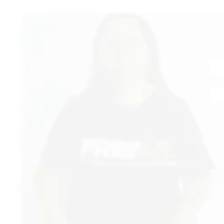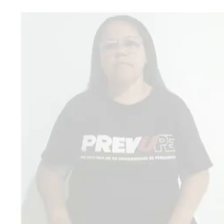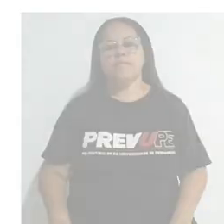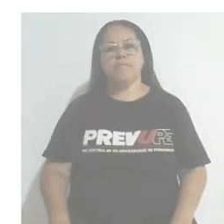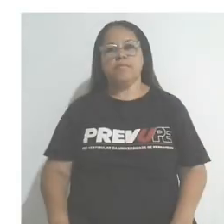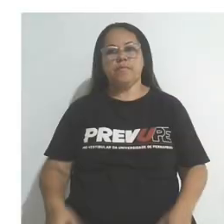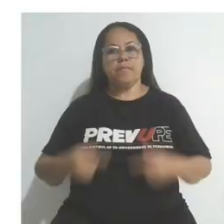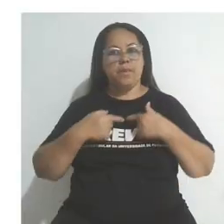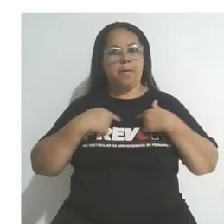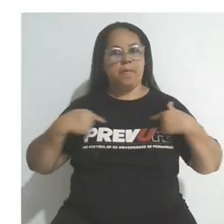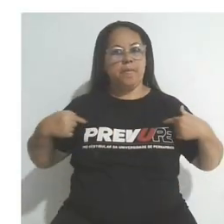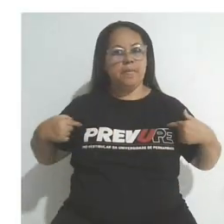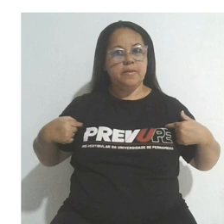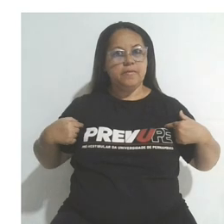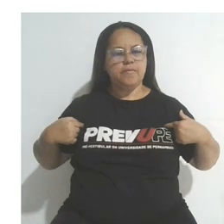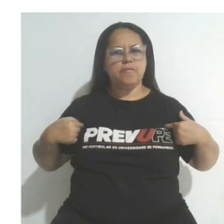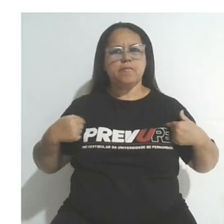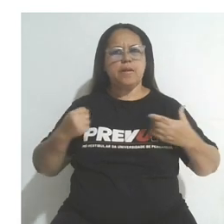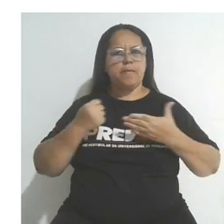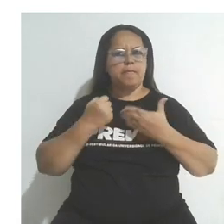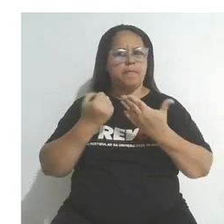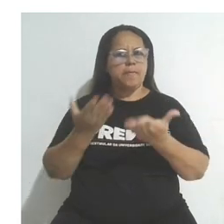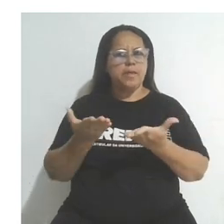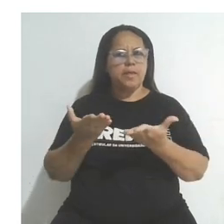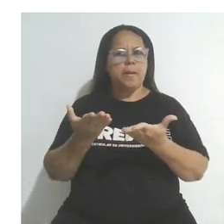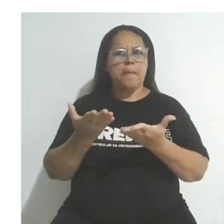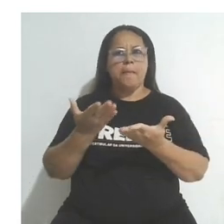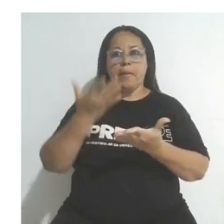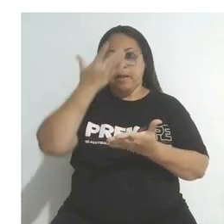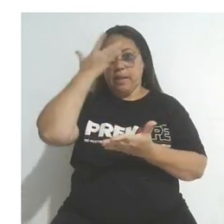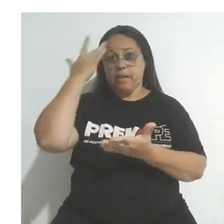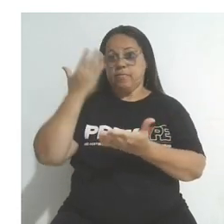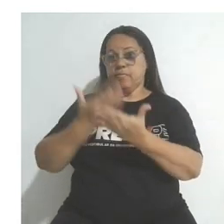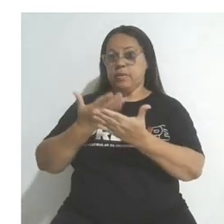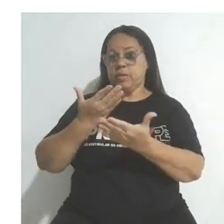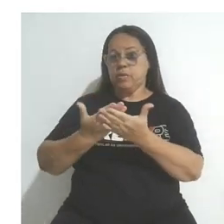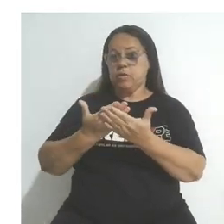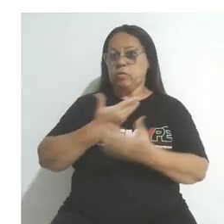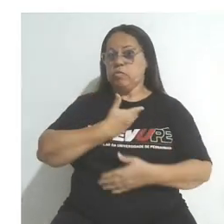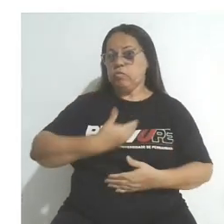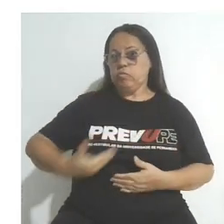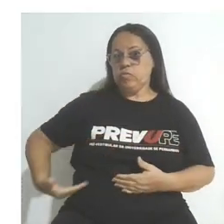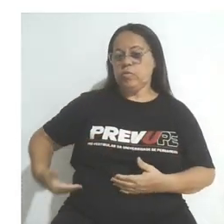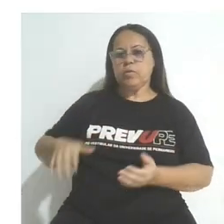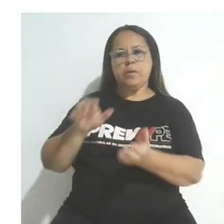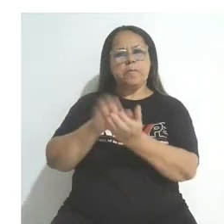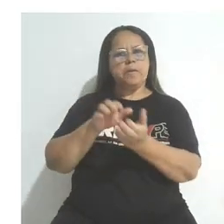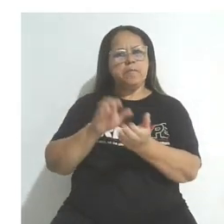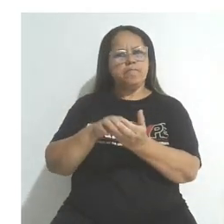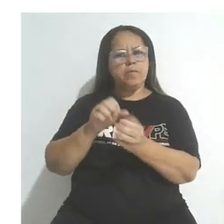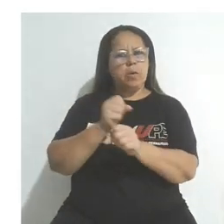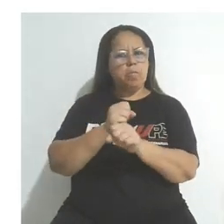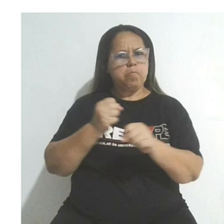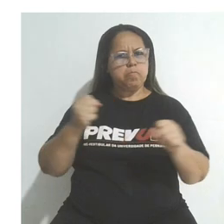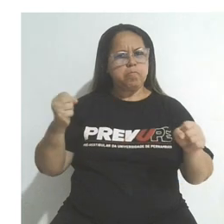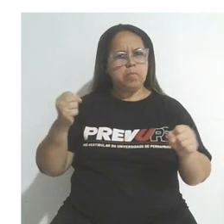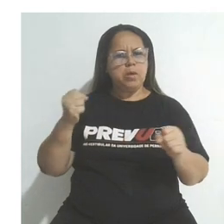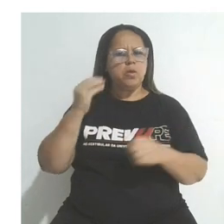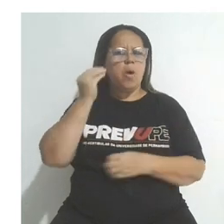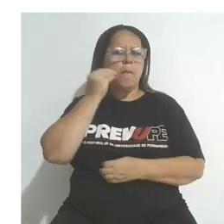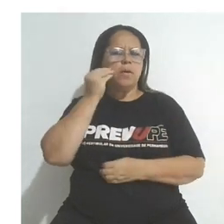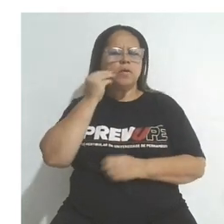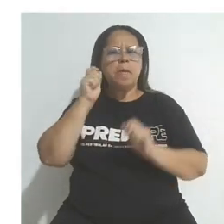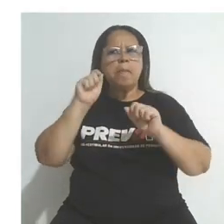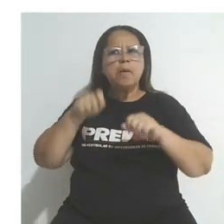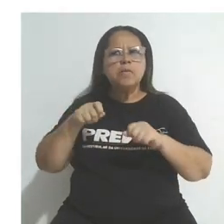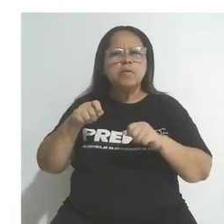O programa oferece aos alunos de escola pública estadual de Pernambuco uma grande oportunidade. Você vai